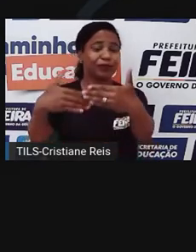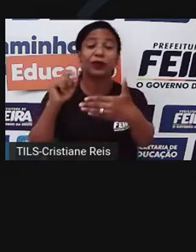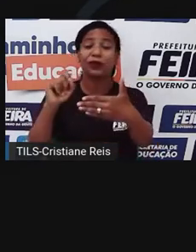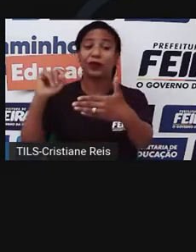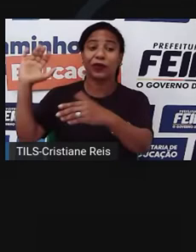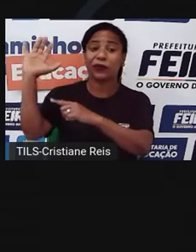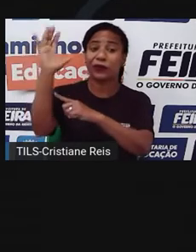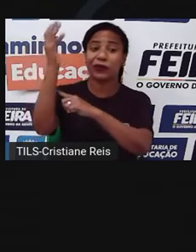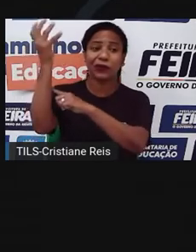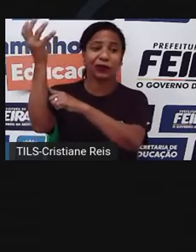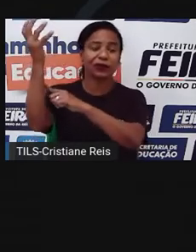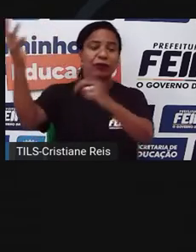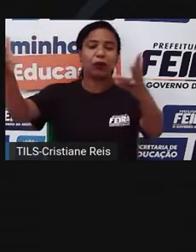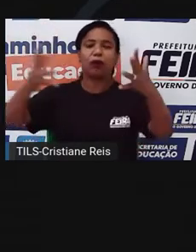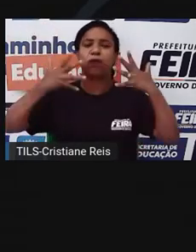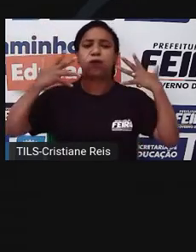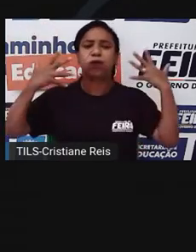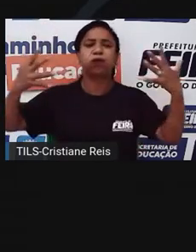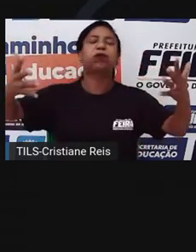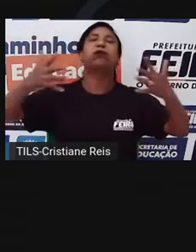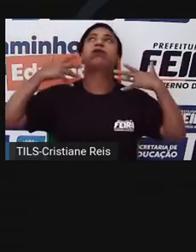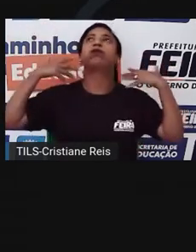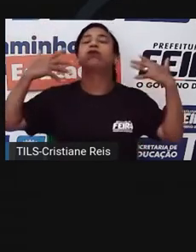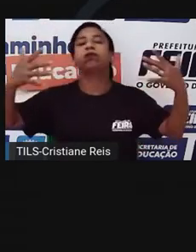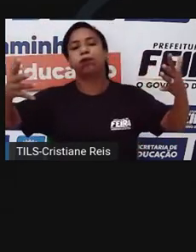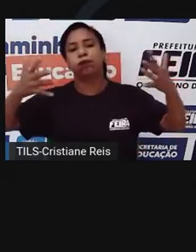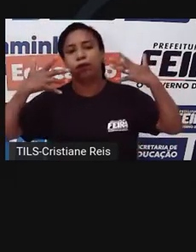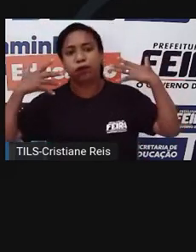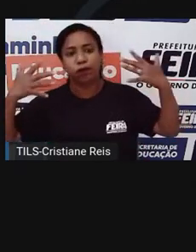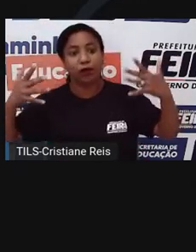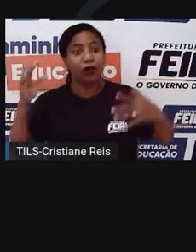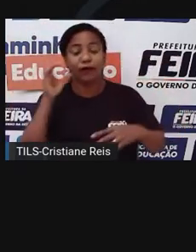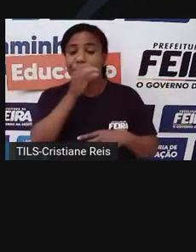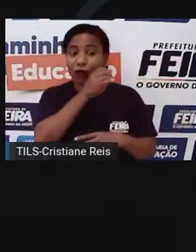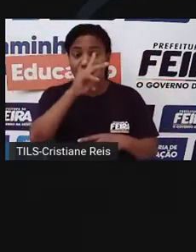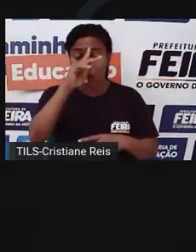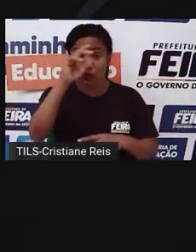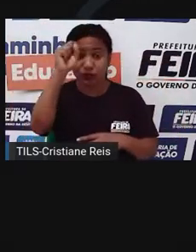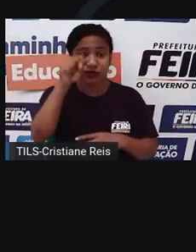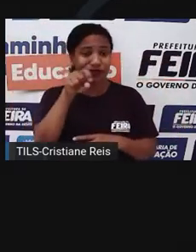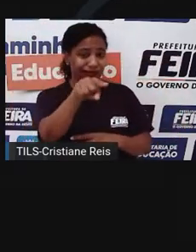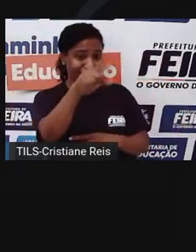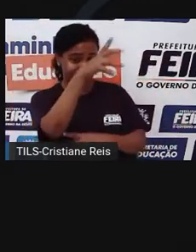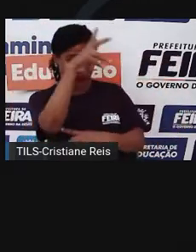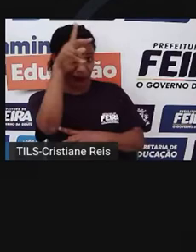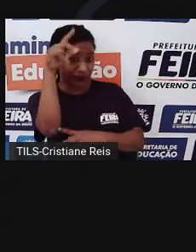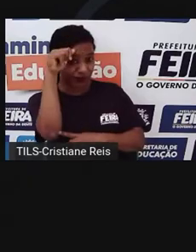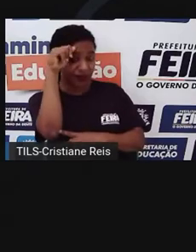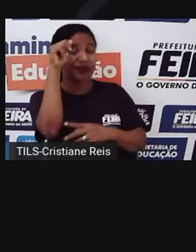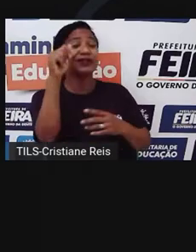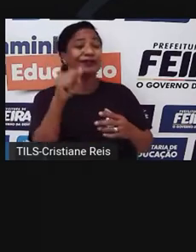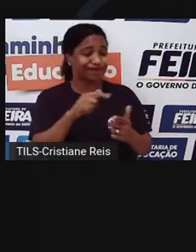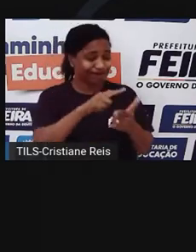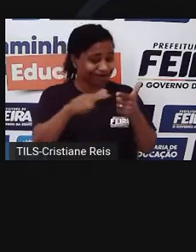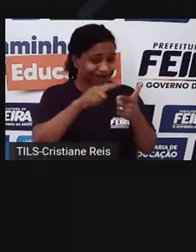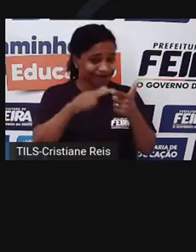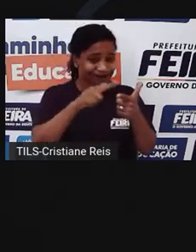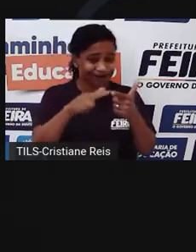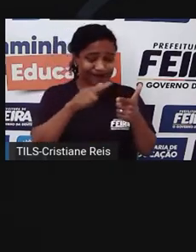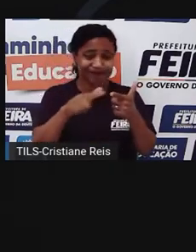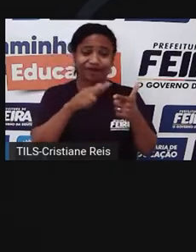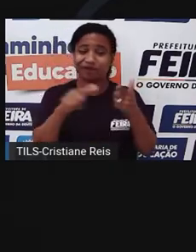a floresta amazônica já está sentindo um estresse adicional, além do